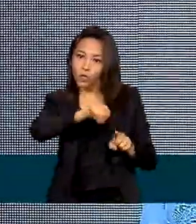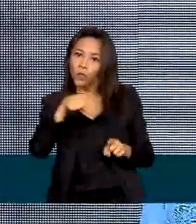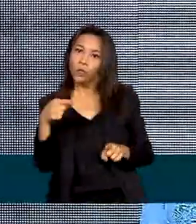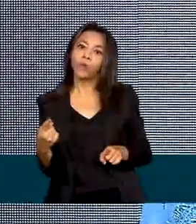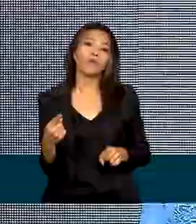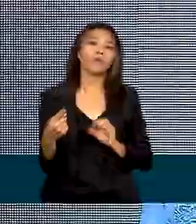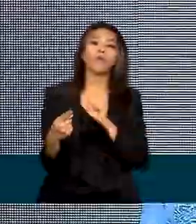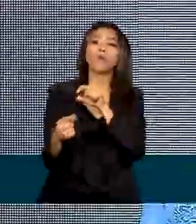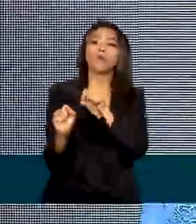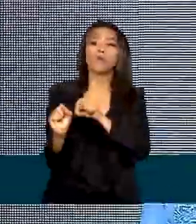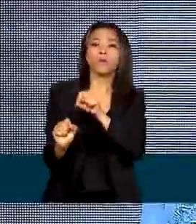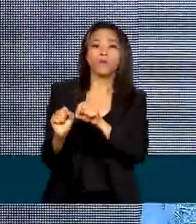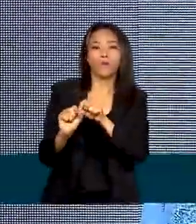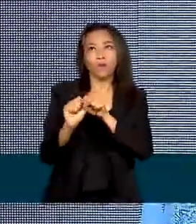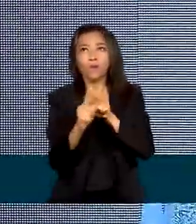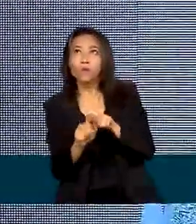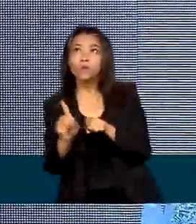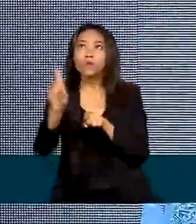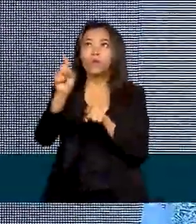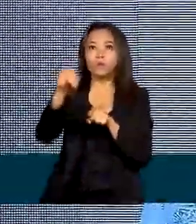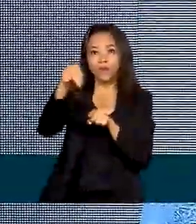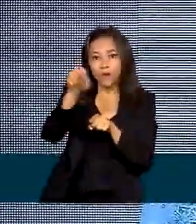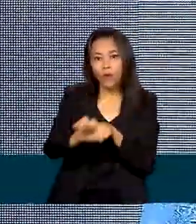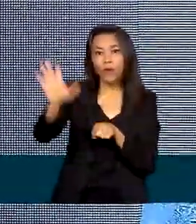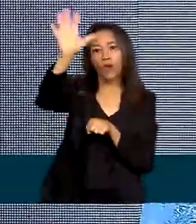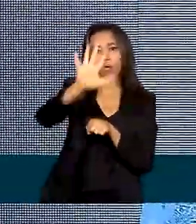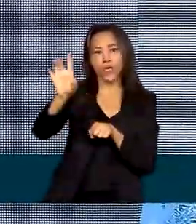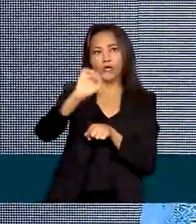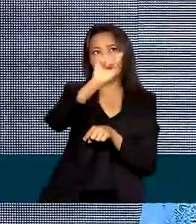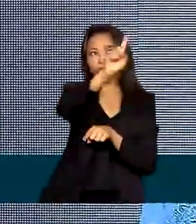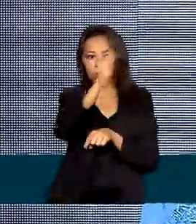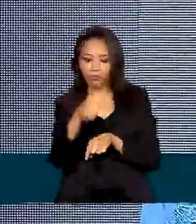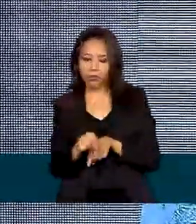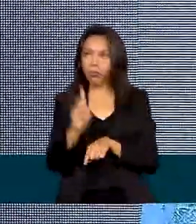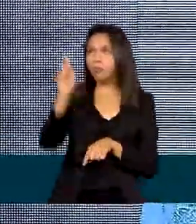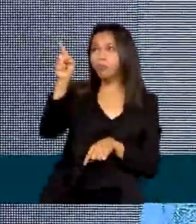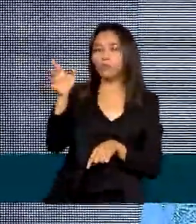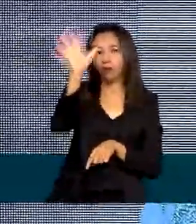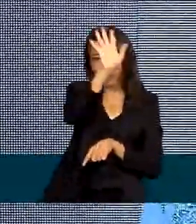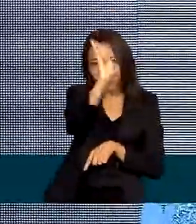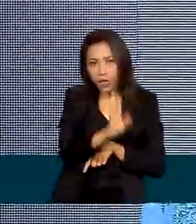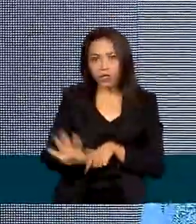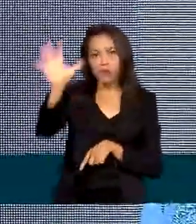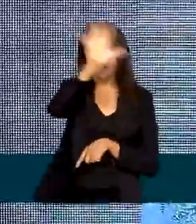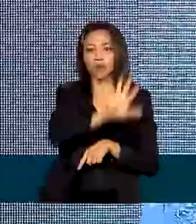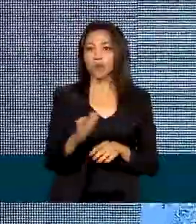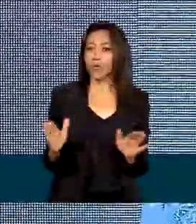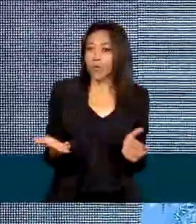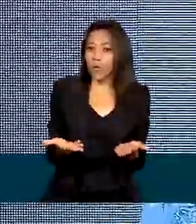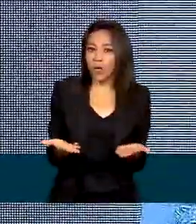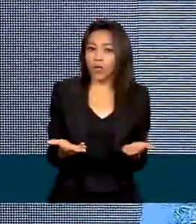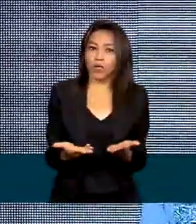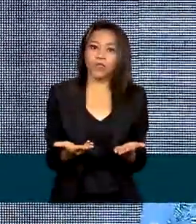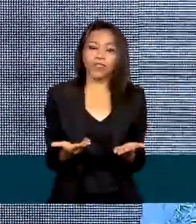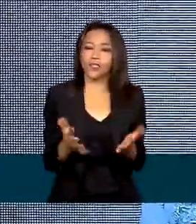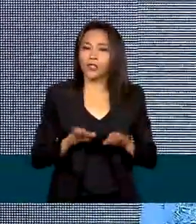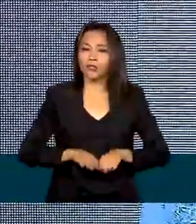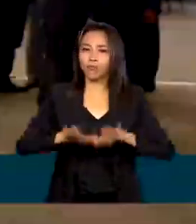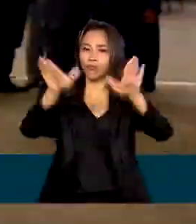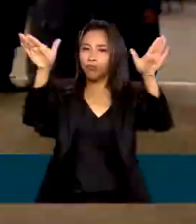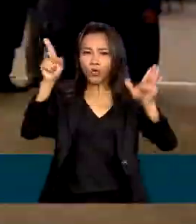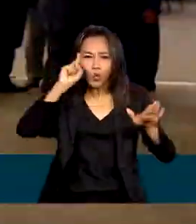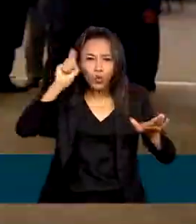direção até o nordeste, com aeroportos que hoje não trabalham ou não funcionam de maneira